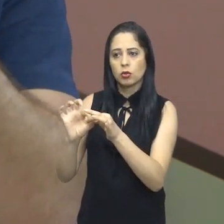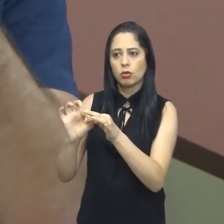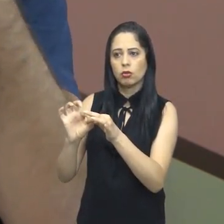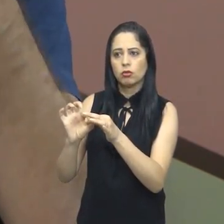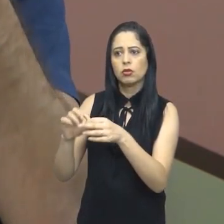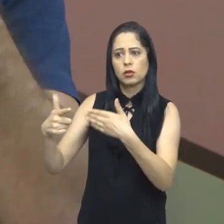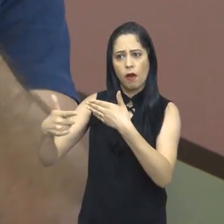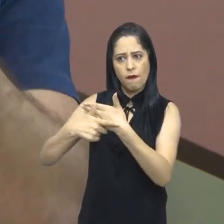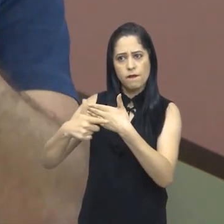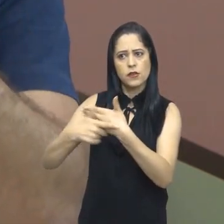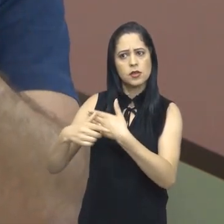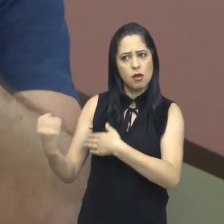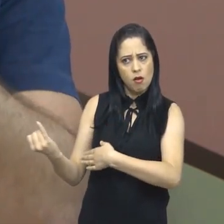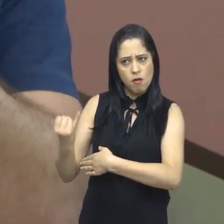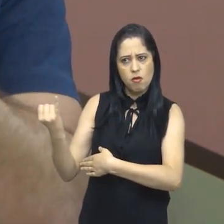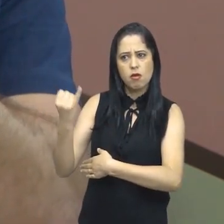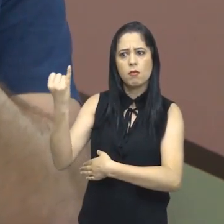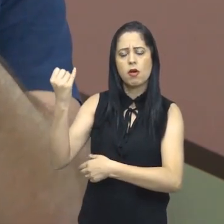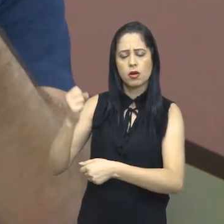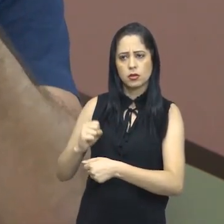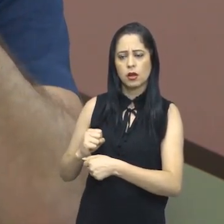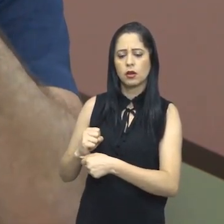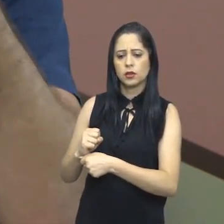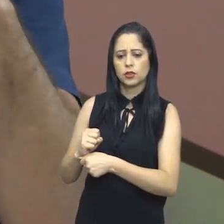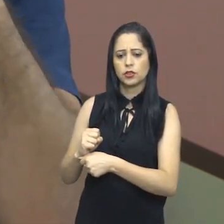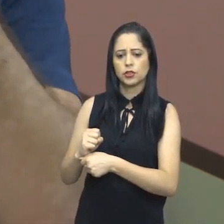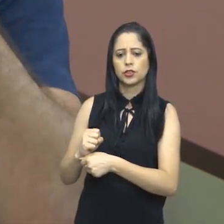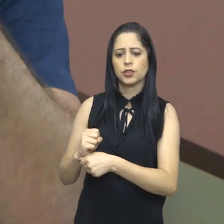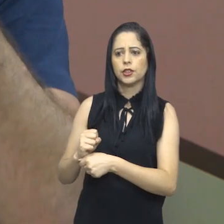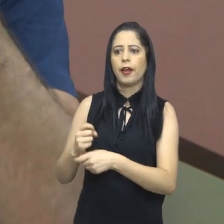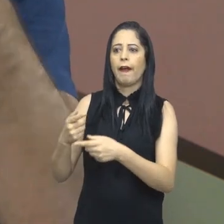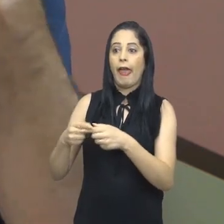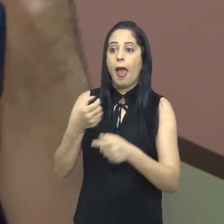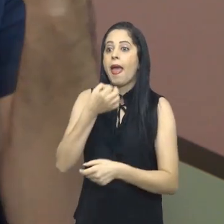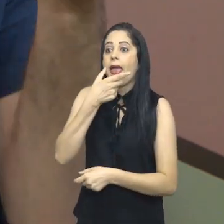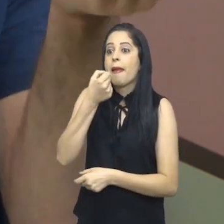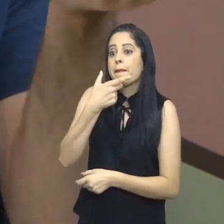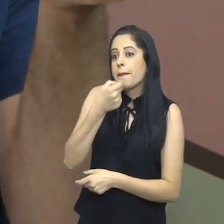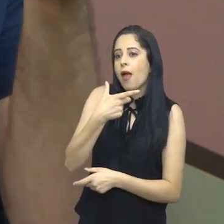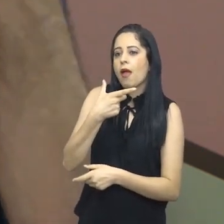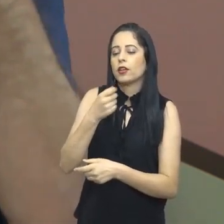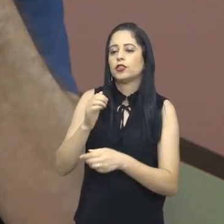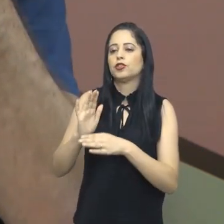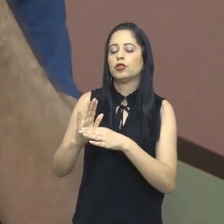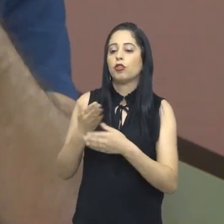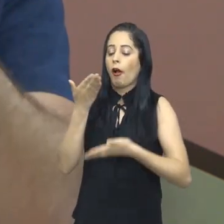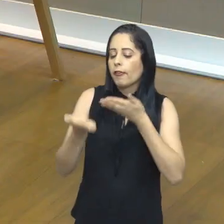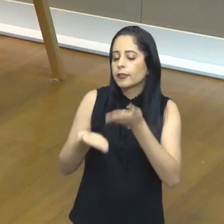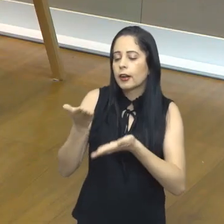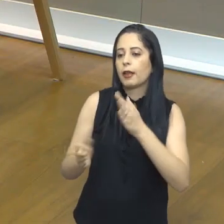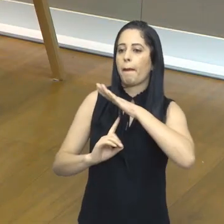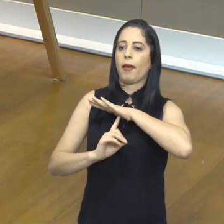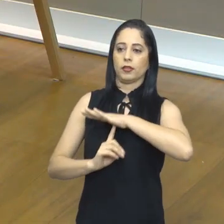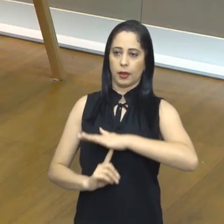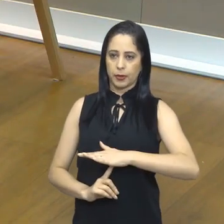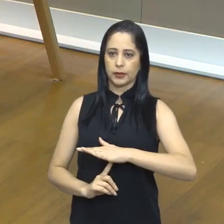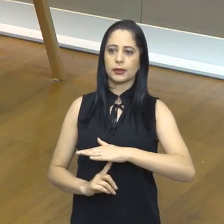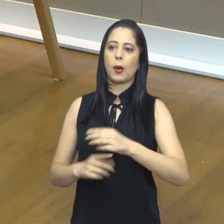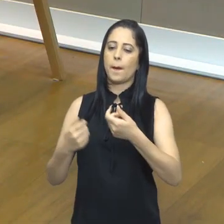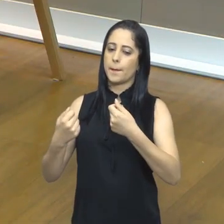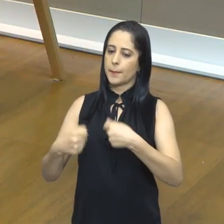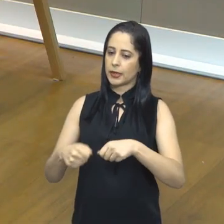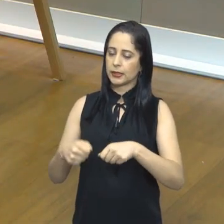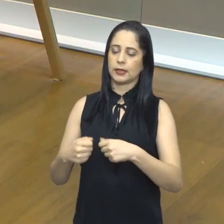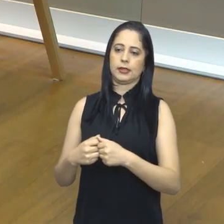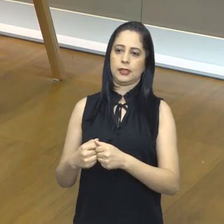eu acho que eles têm um papel, eventualmente, para fazer uma terapia específica, prescrição de antidepressivos, né? Então, todo